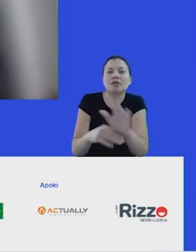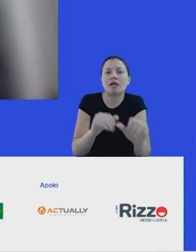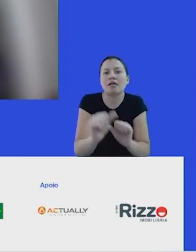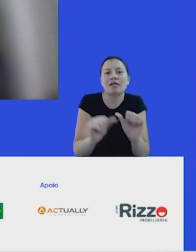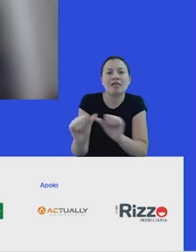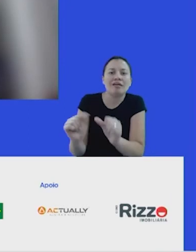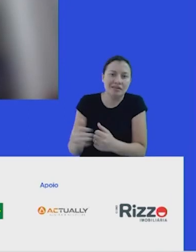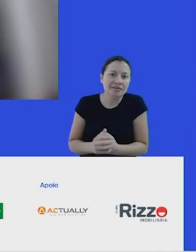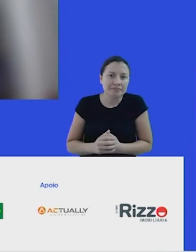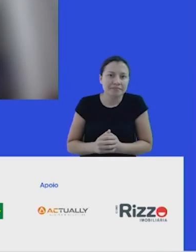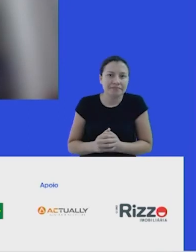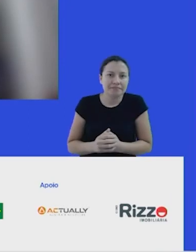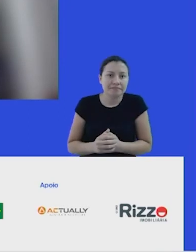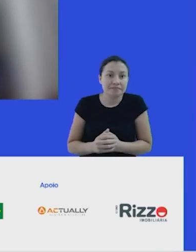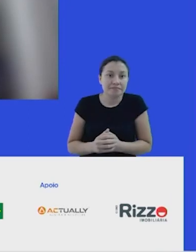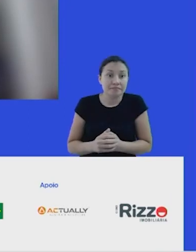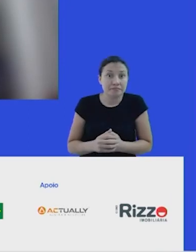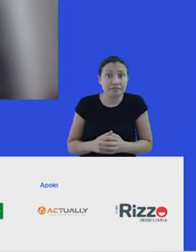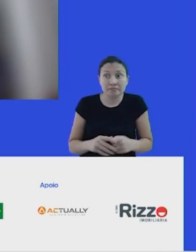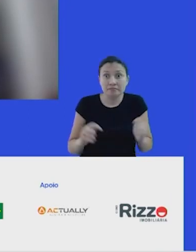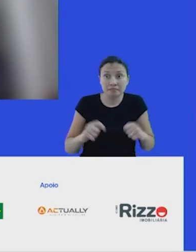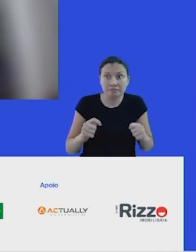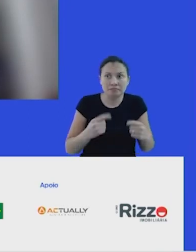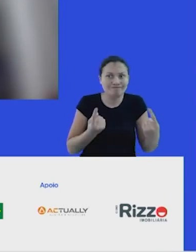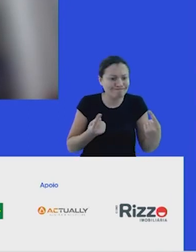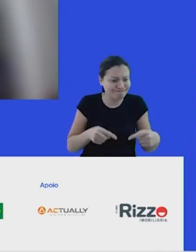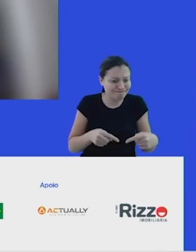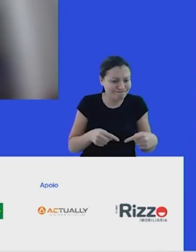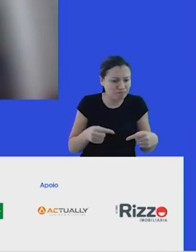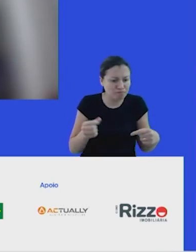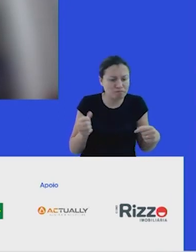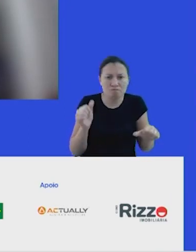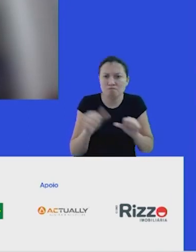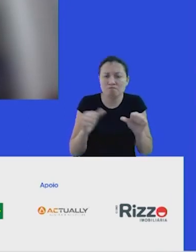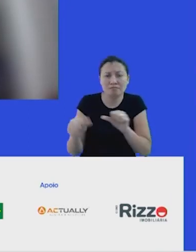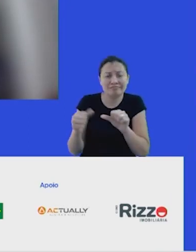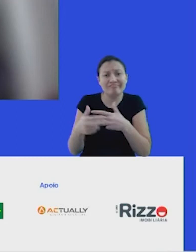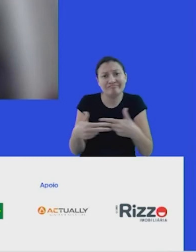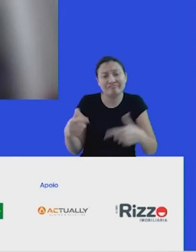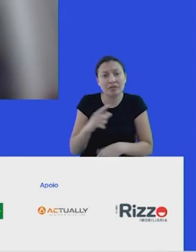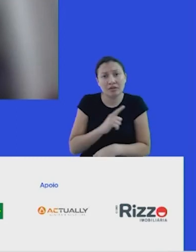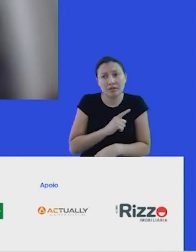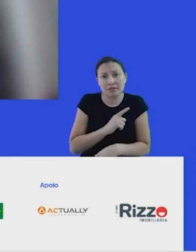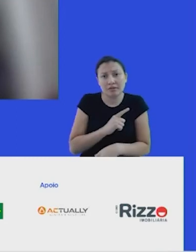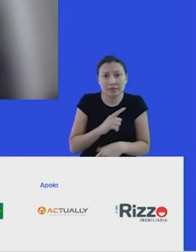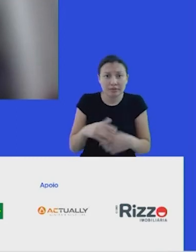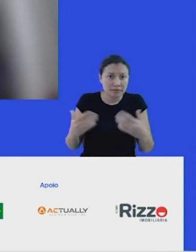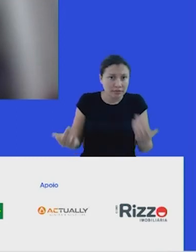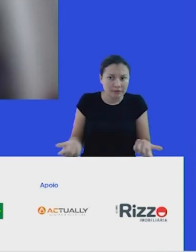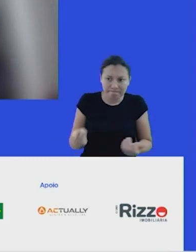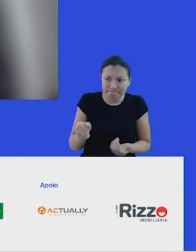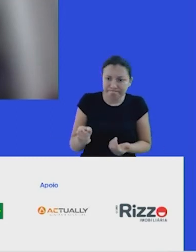finitos, as possibilidades dos desafios são infinitas, são imensas. Então, onde alocar esses recursos